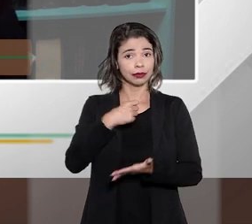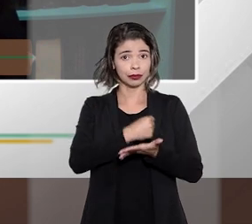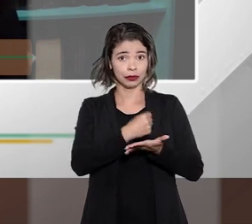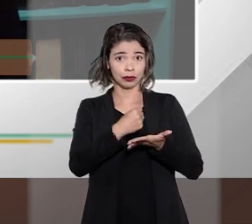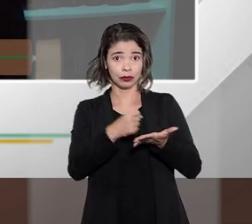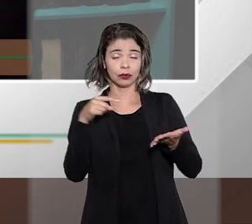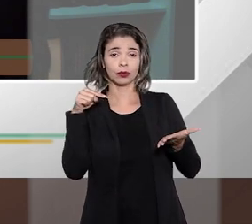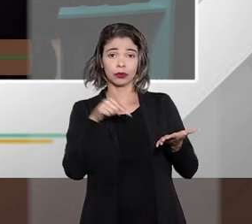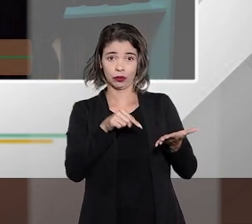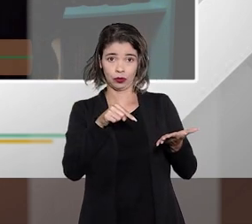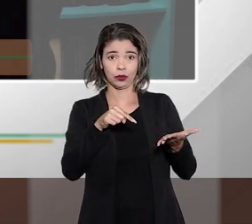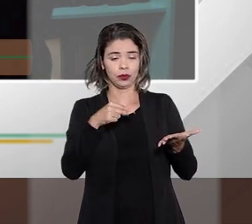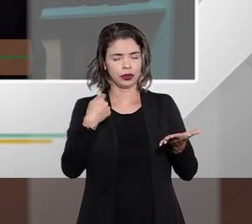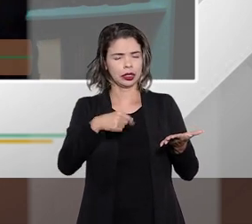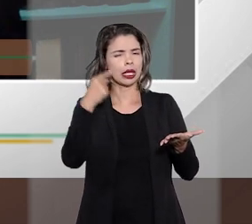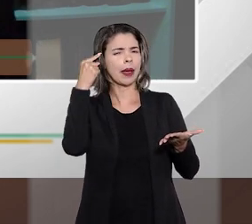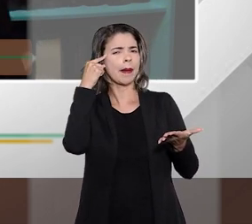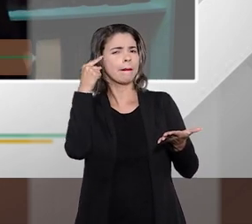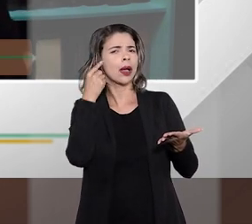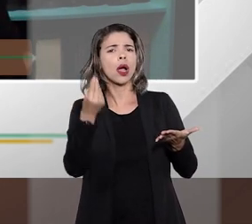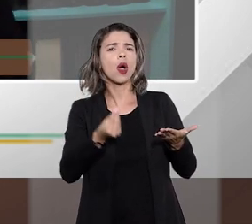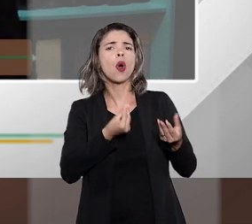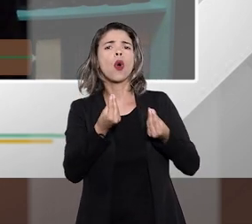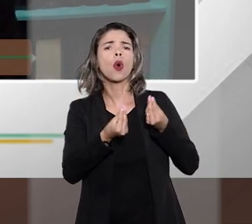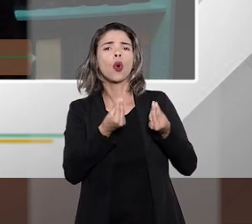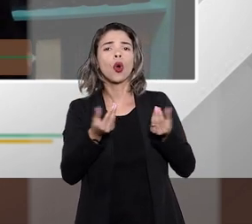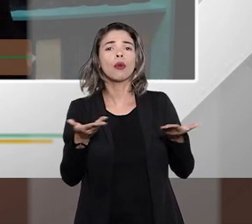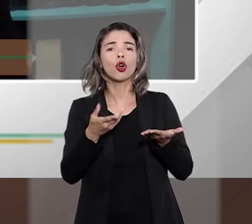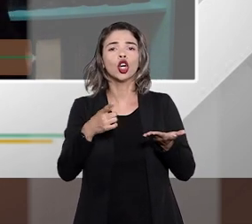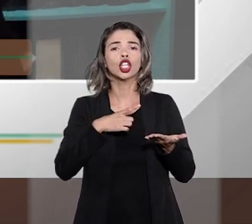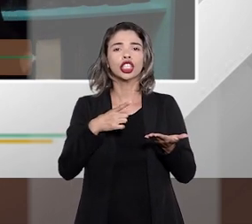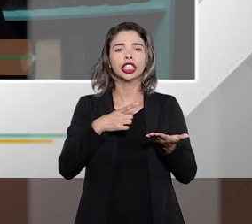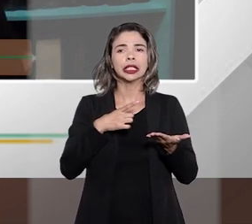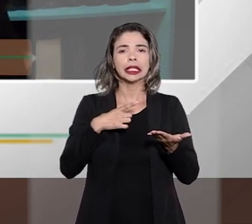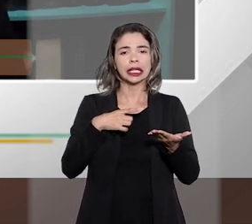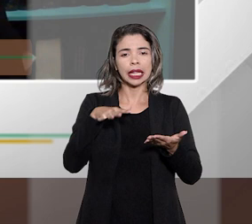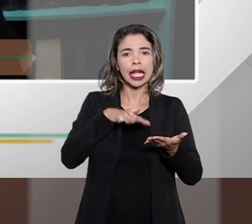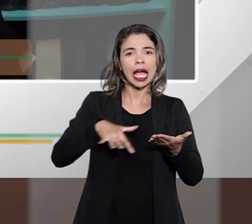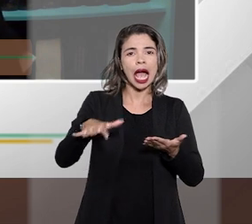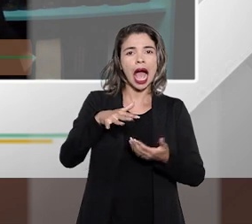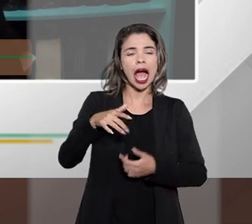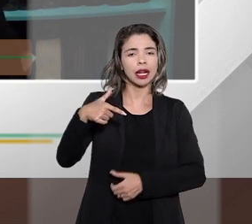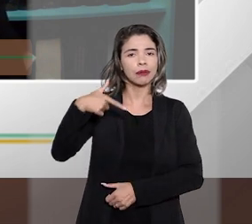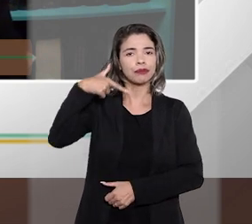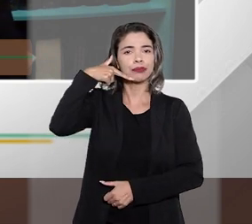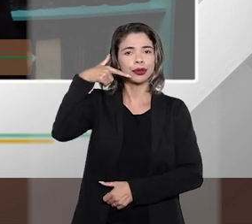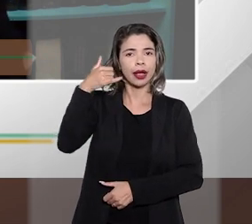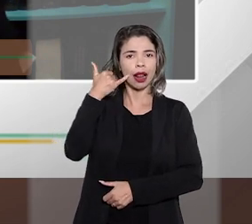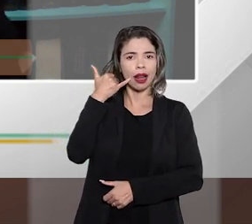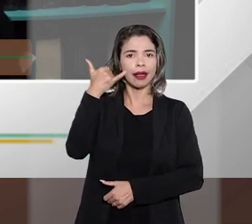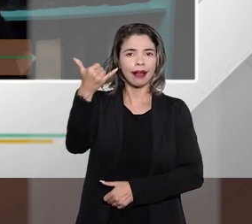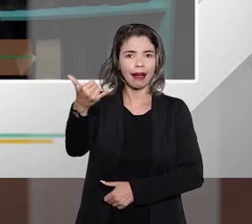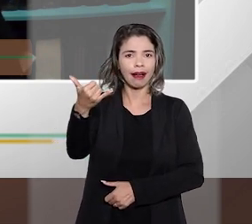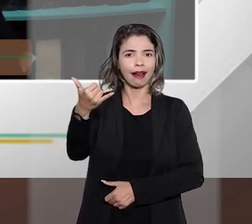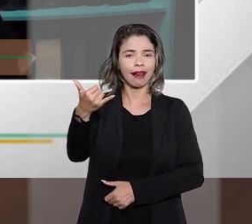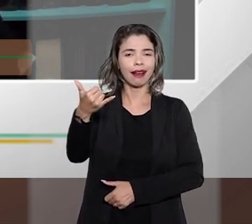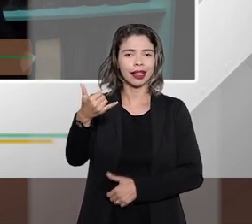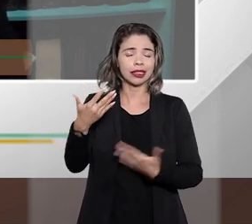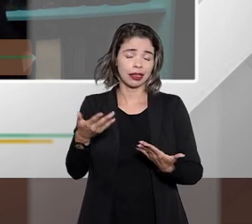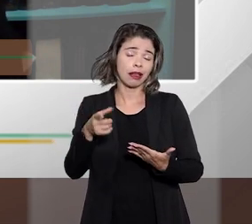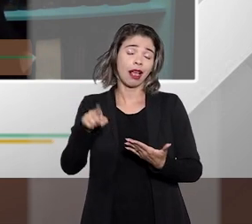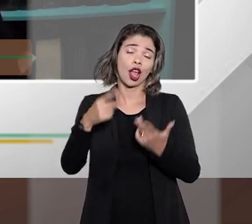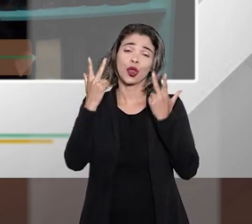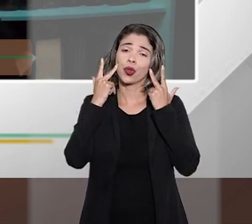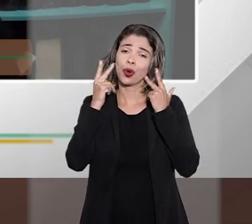E até repensar a forma como se faz hoje o telemarketing, né? Que é tão comum na concessão de